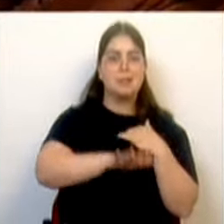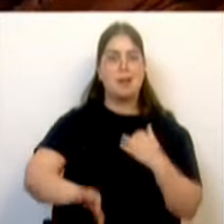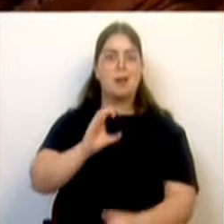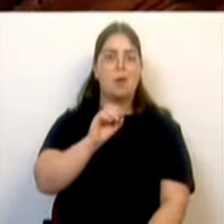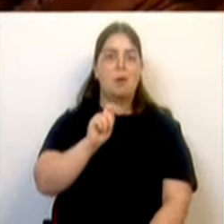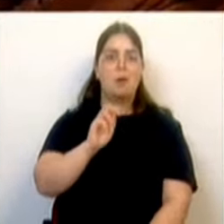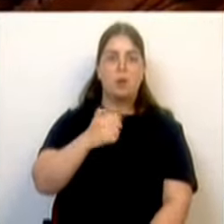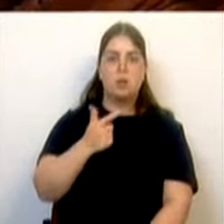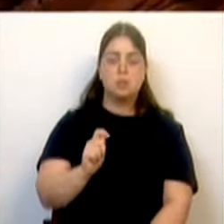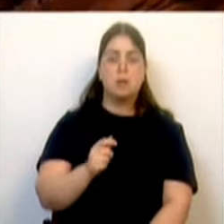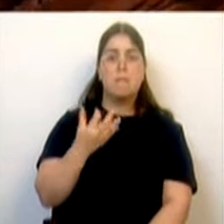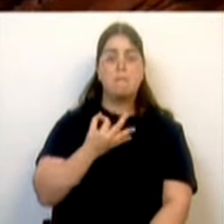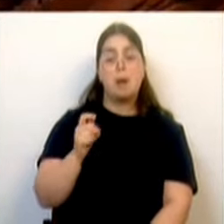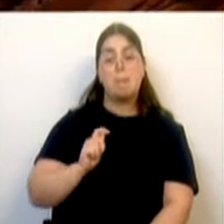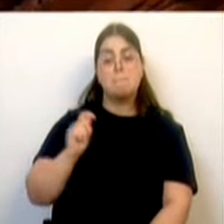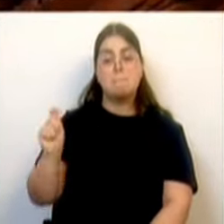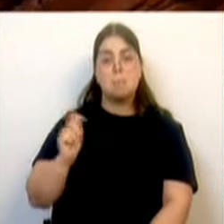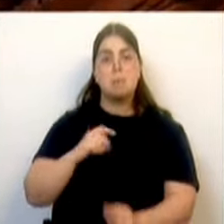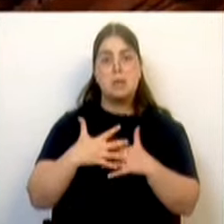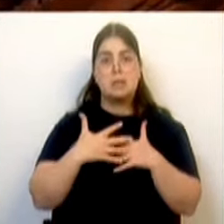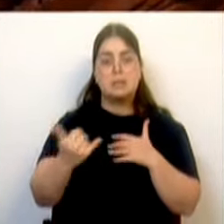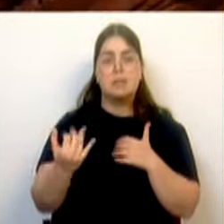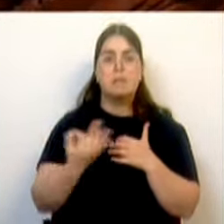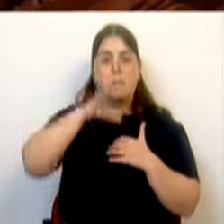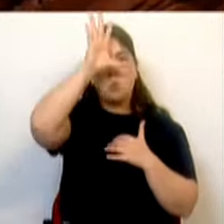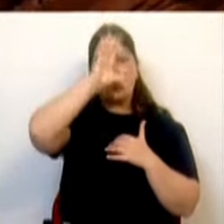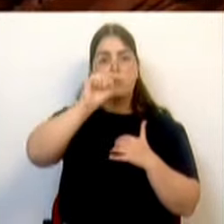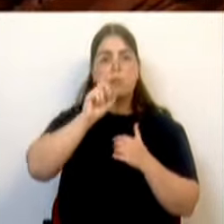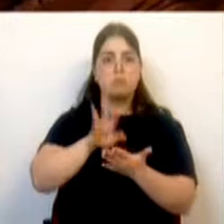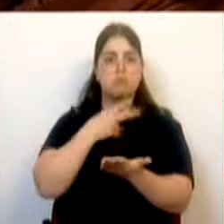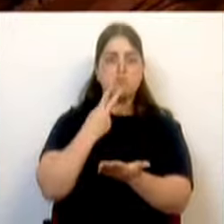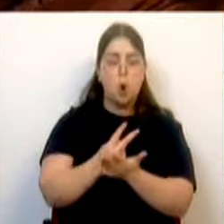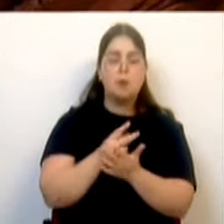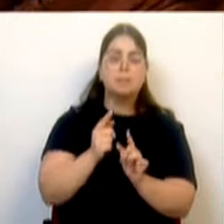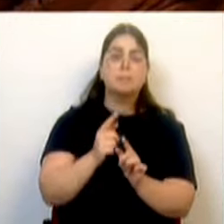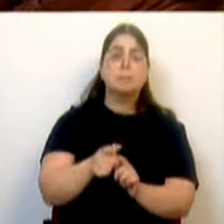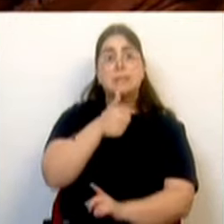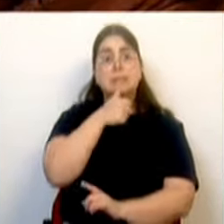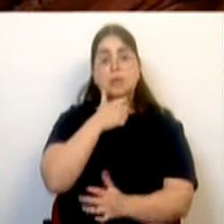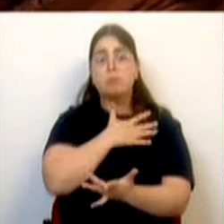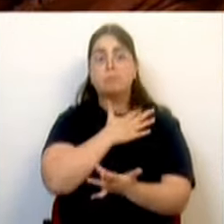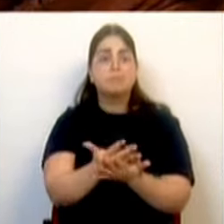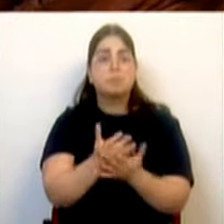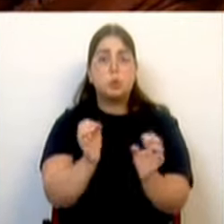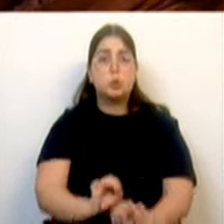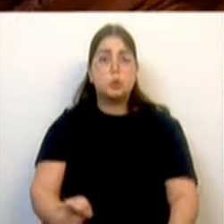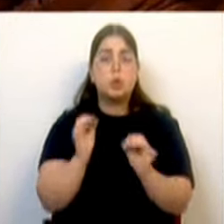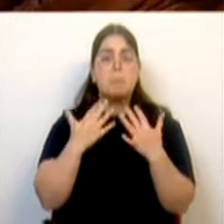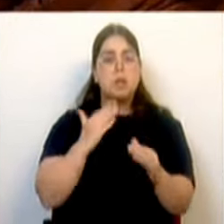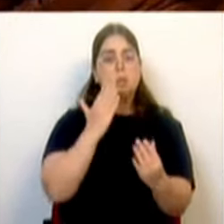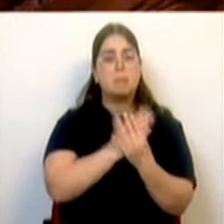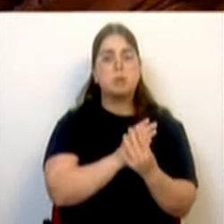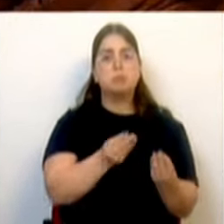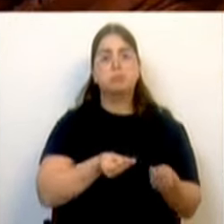Governo, meses depois, esta decisão não teve evolução ultimamente, mas é uma decisão que consta na pasta de transição entre governos.